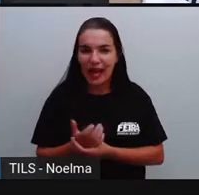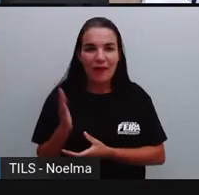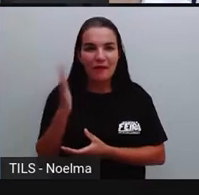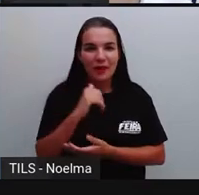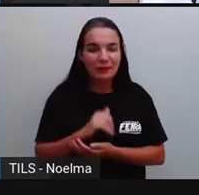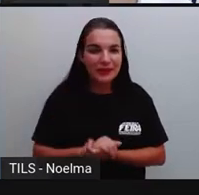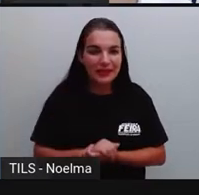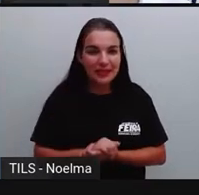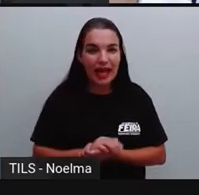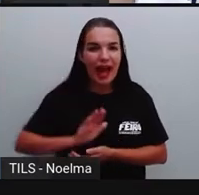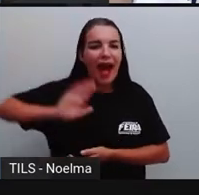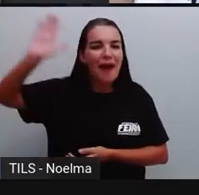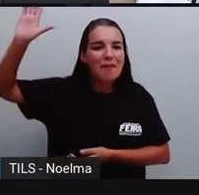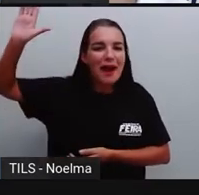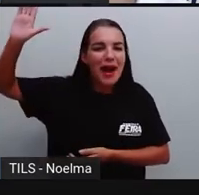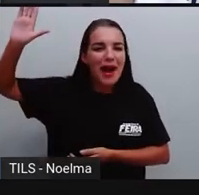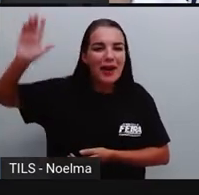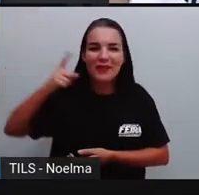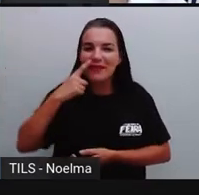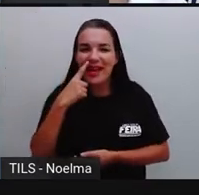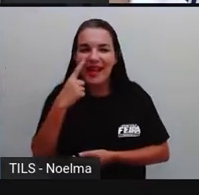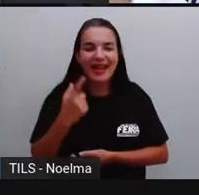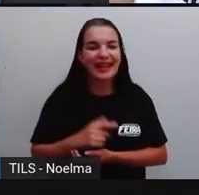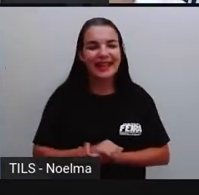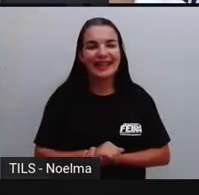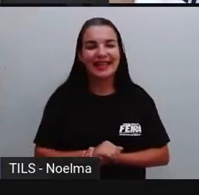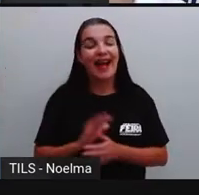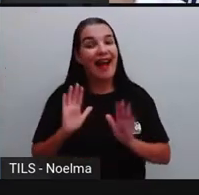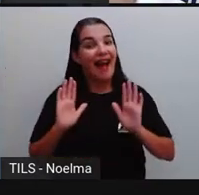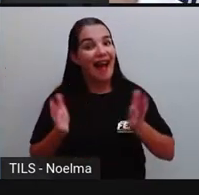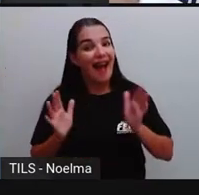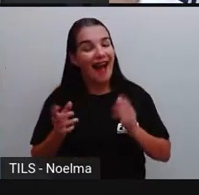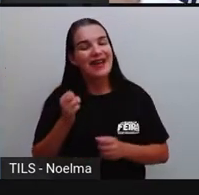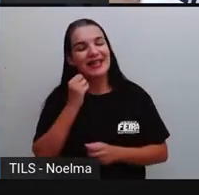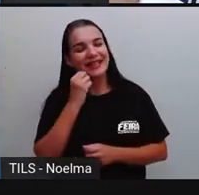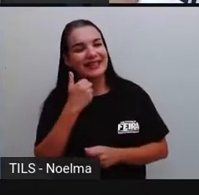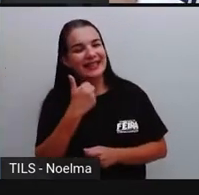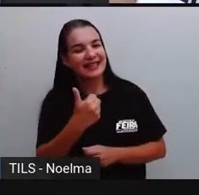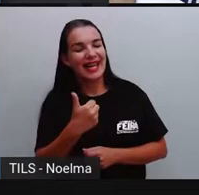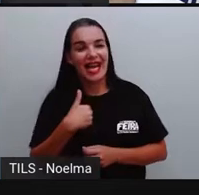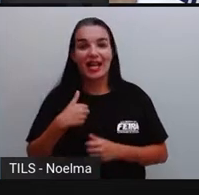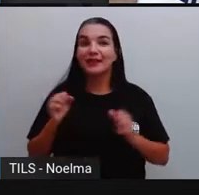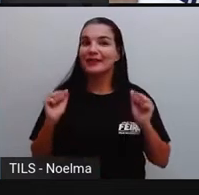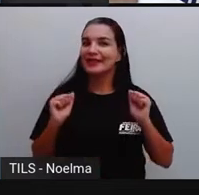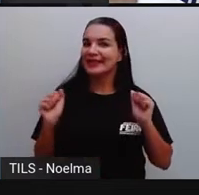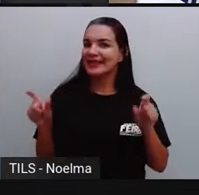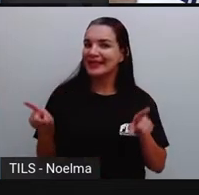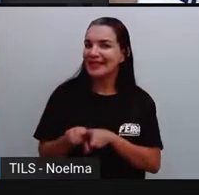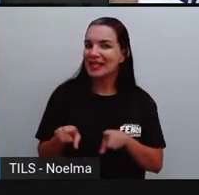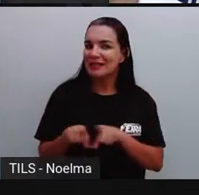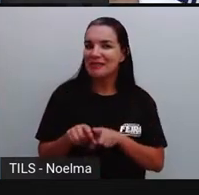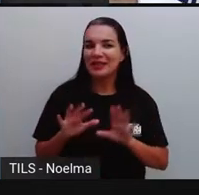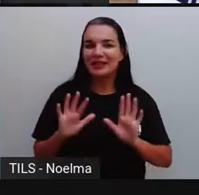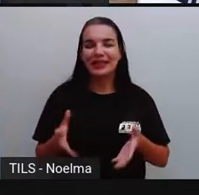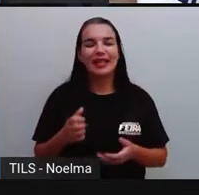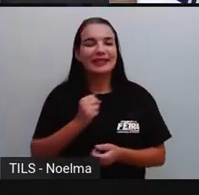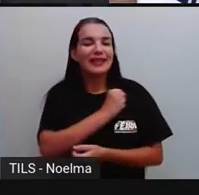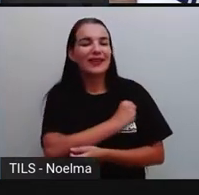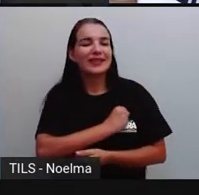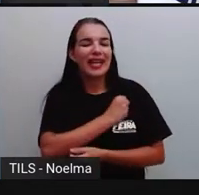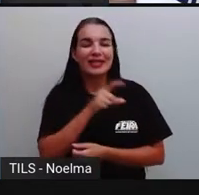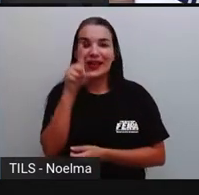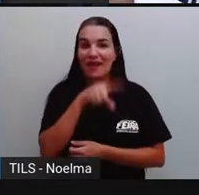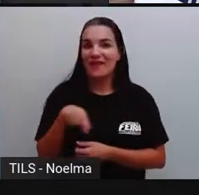preparado? Levanta a mão aí para prover. Ah, muito bem! Olha, eu também estava aqui, ó, morrendo de